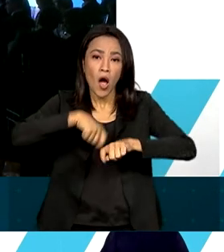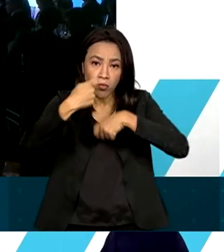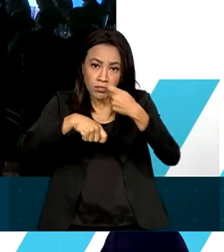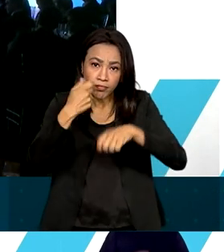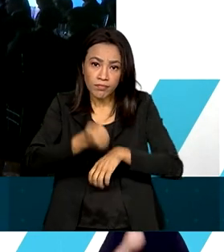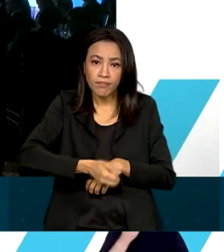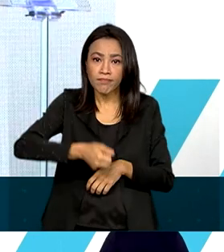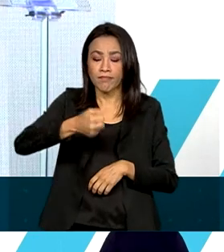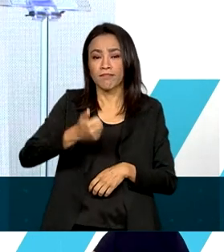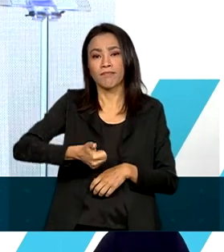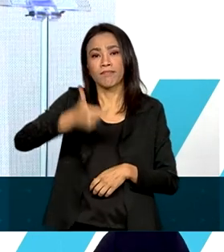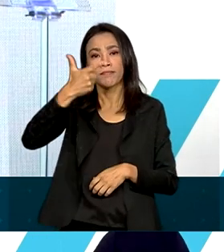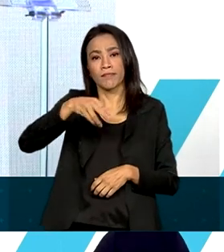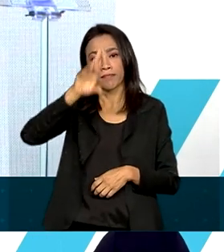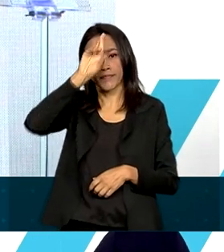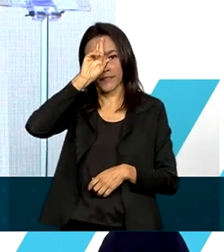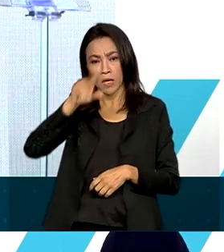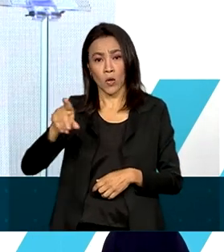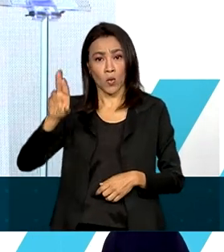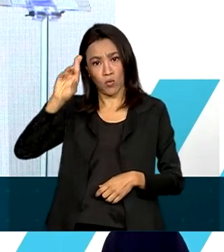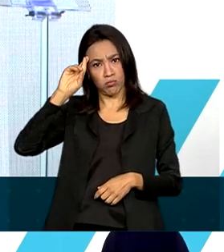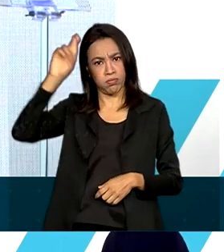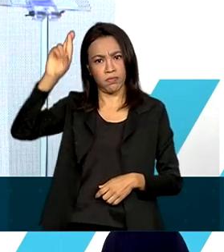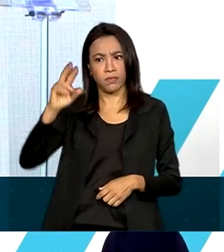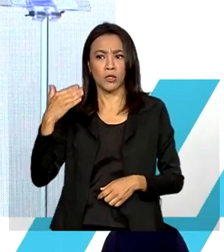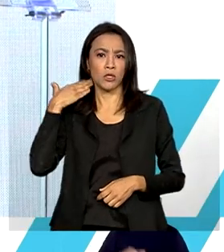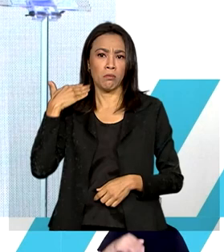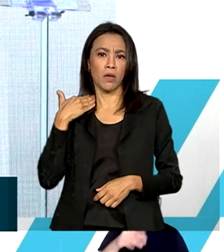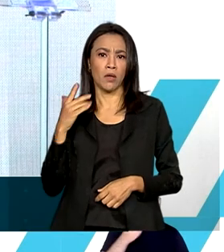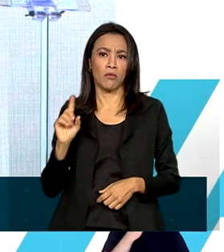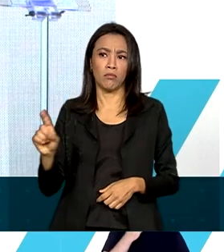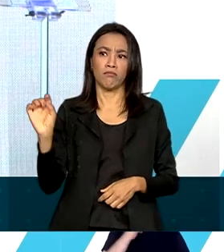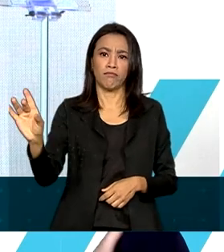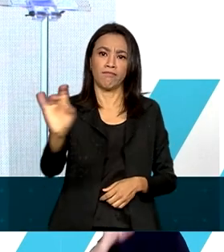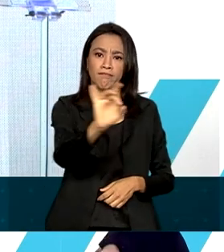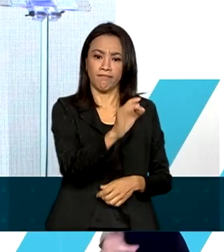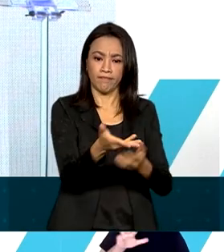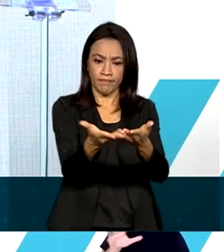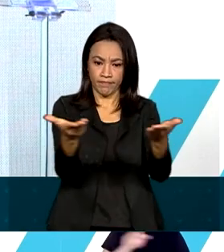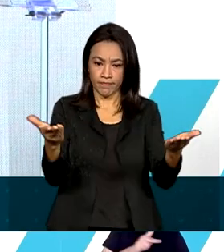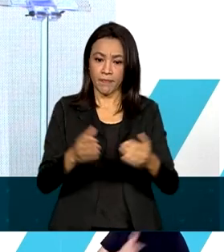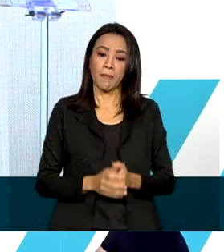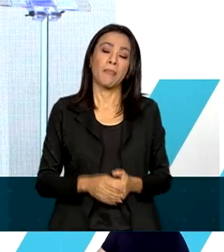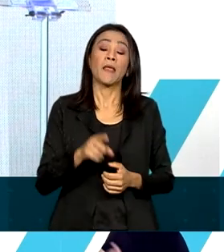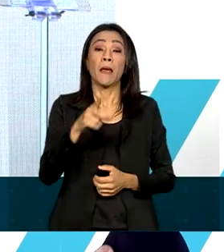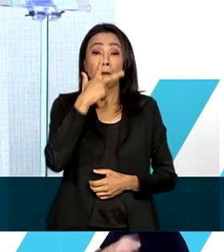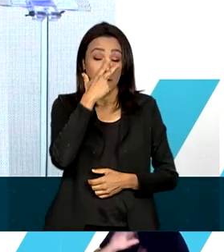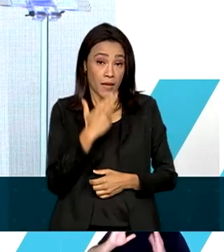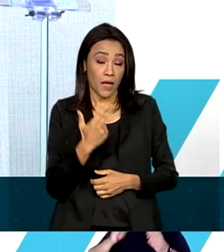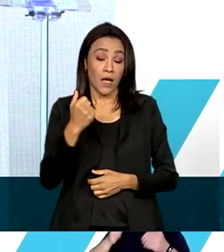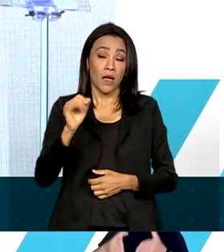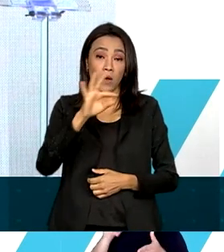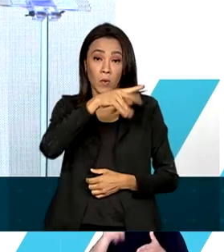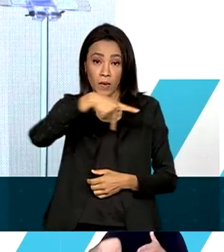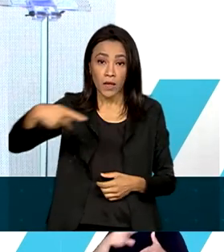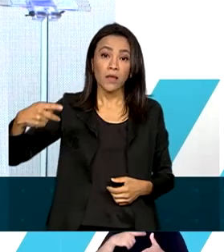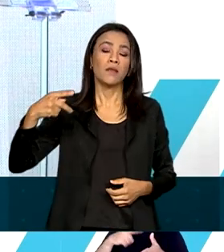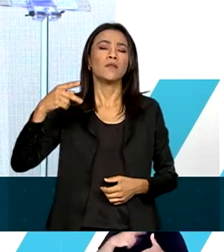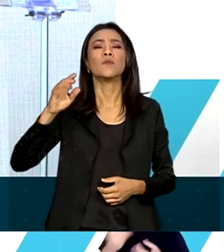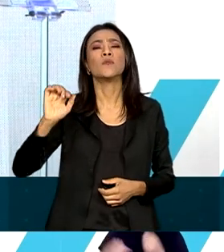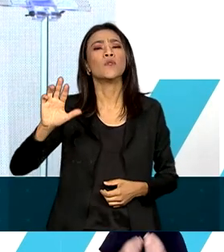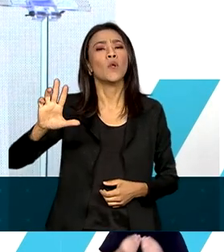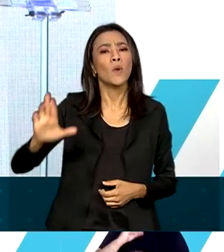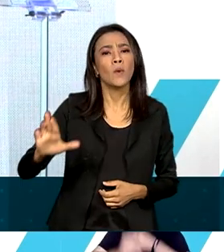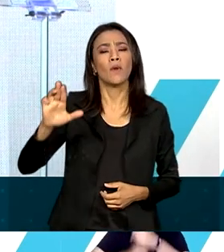dirigentes de bancos. Me parece que o presidente Lula vai dar uma prioridade no ano que